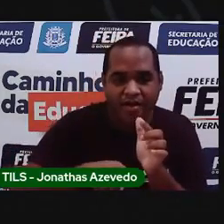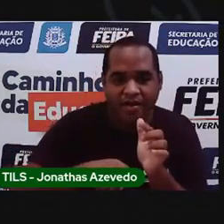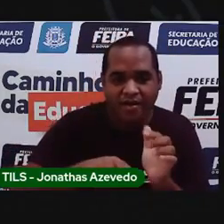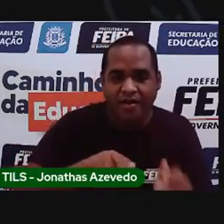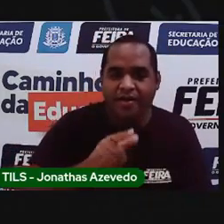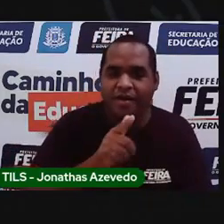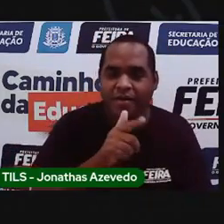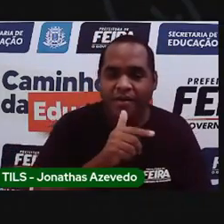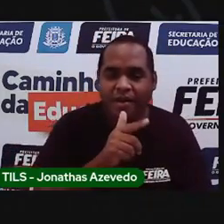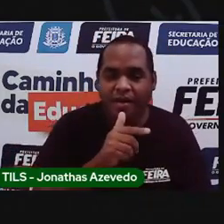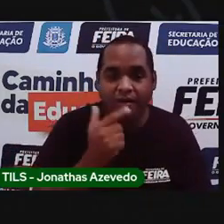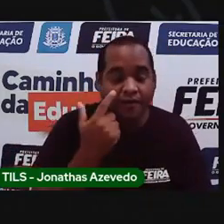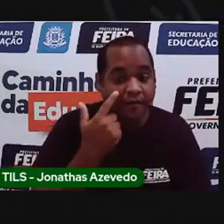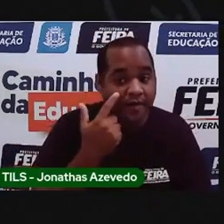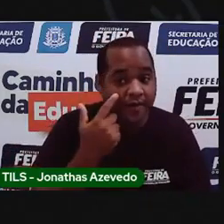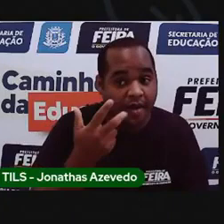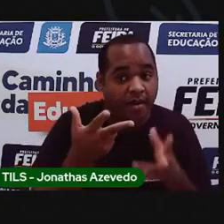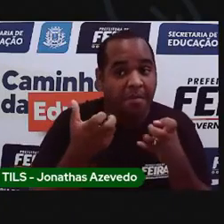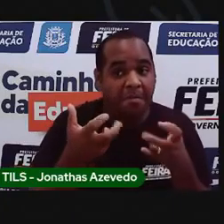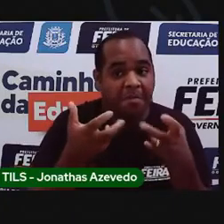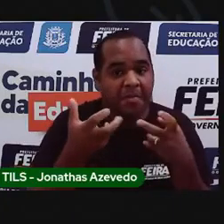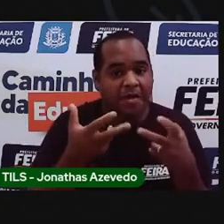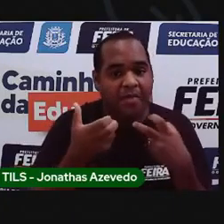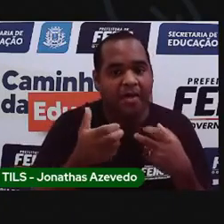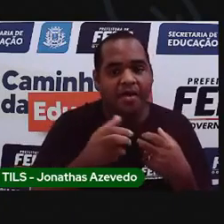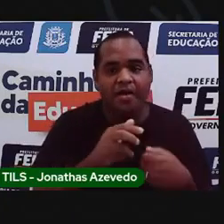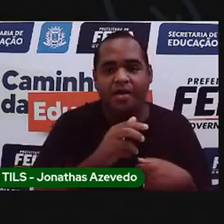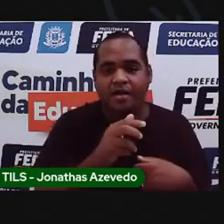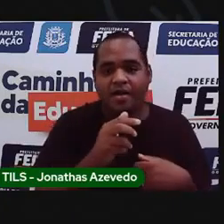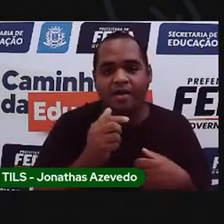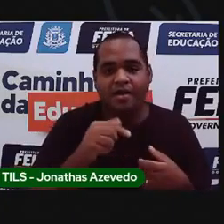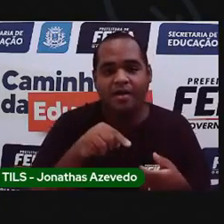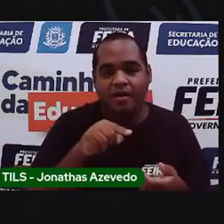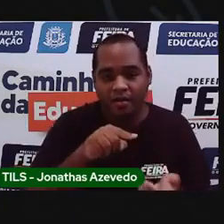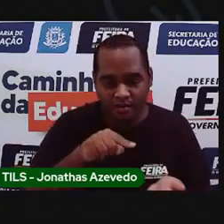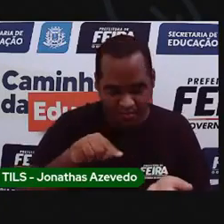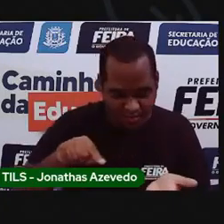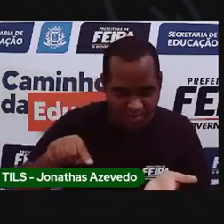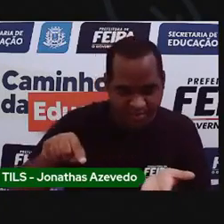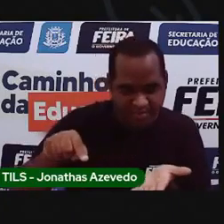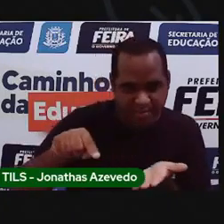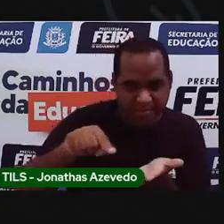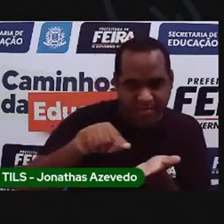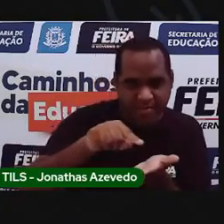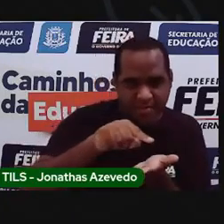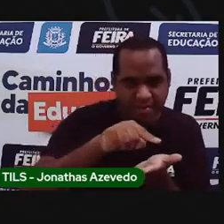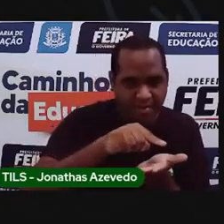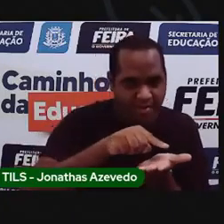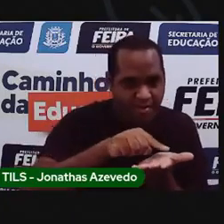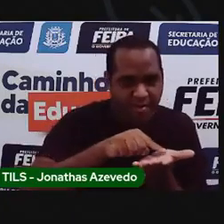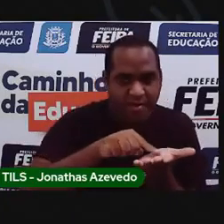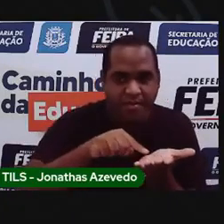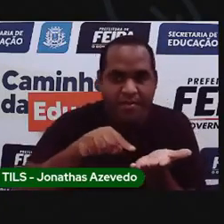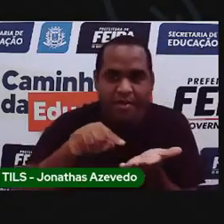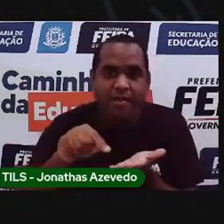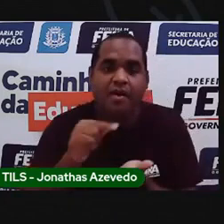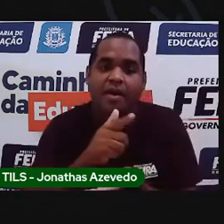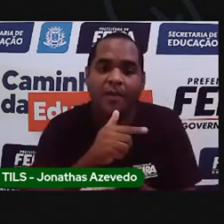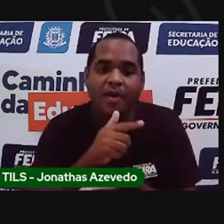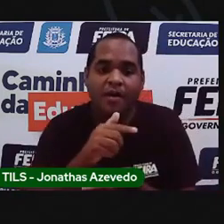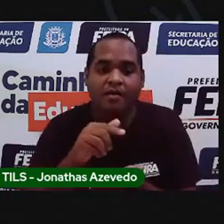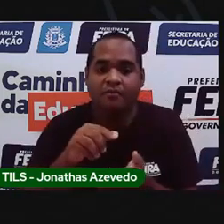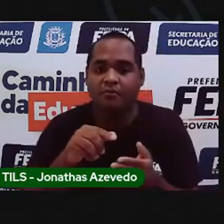Se você olhar bem direitinho, aonde o seu dedo com o detergente tá indo, vou tirar o dedo.